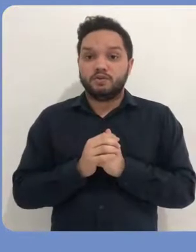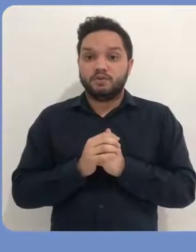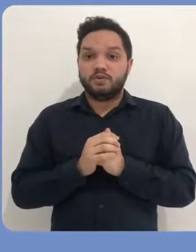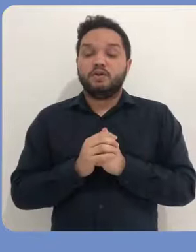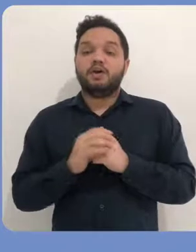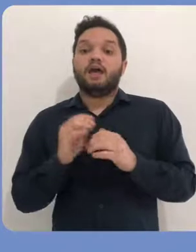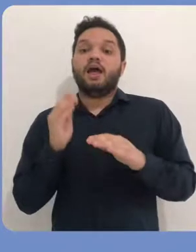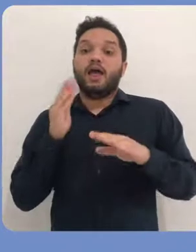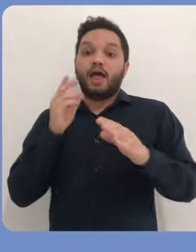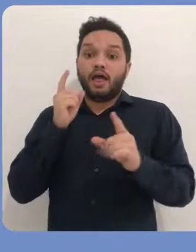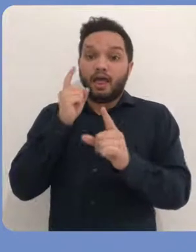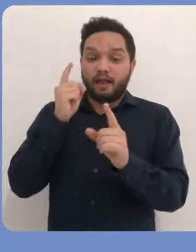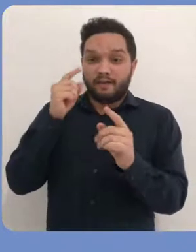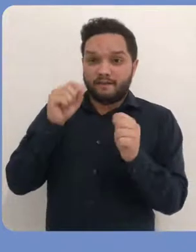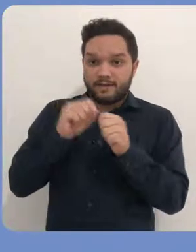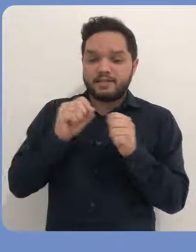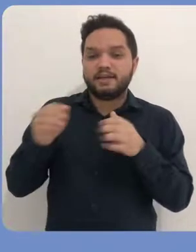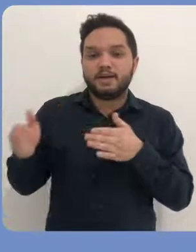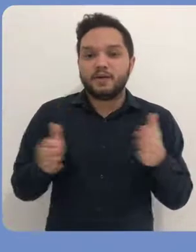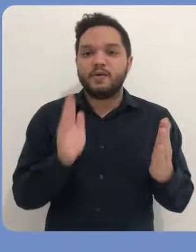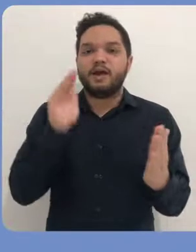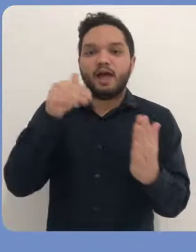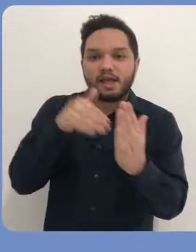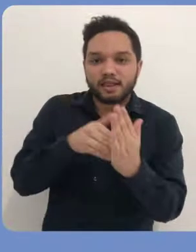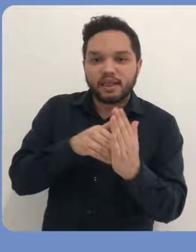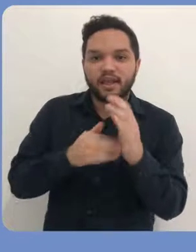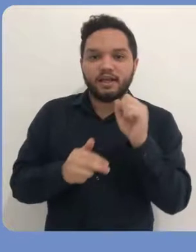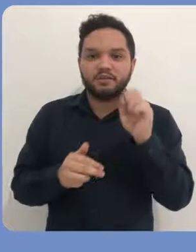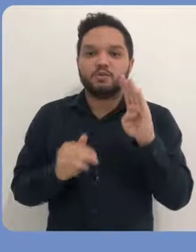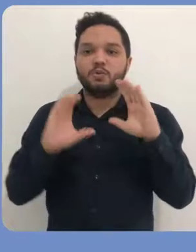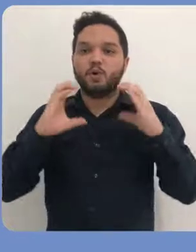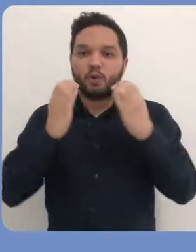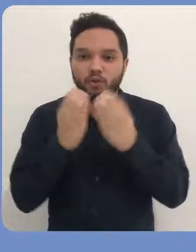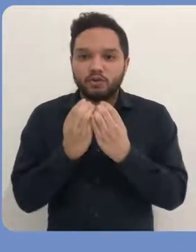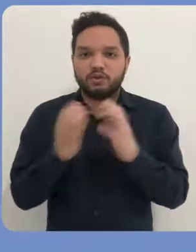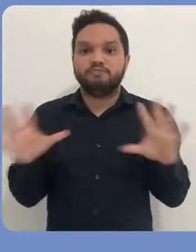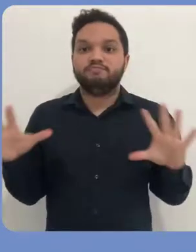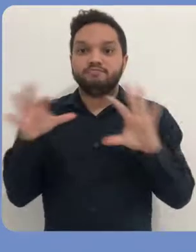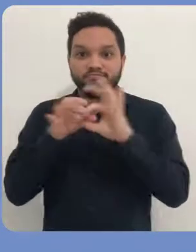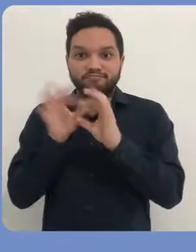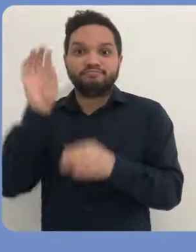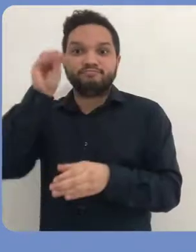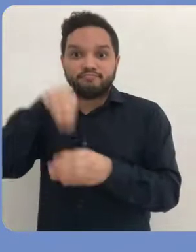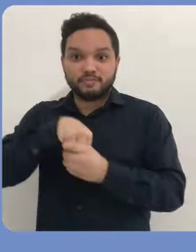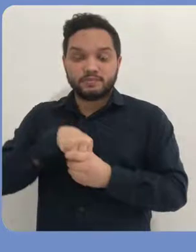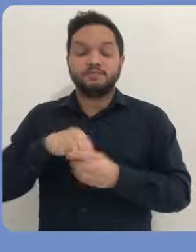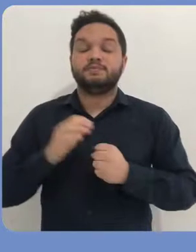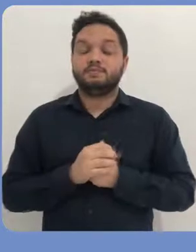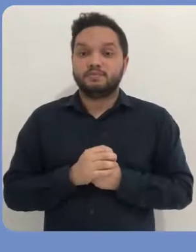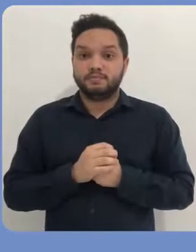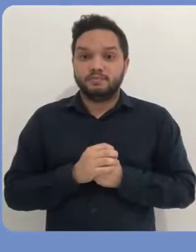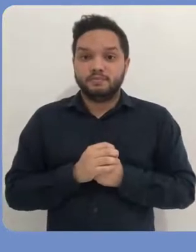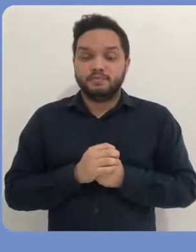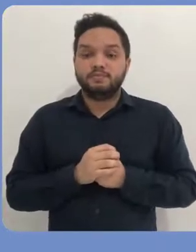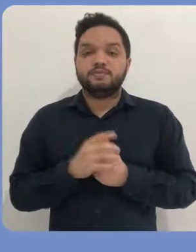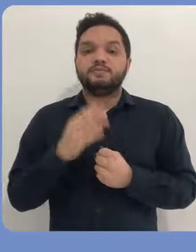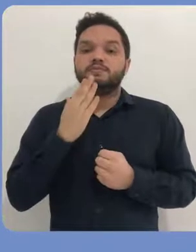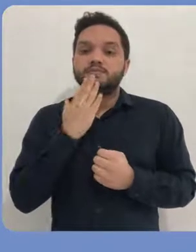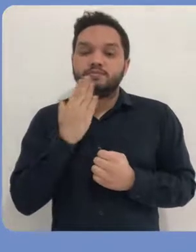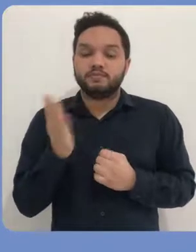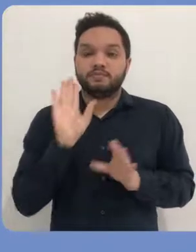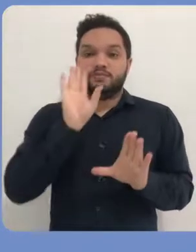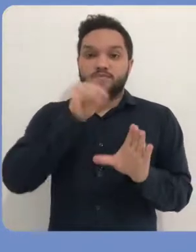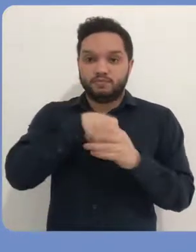navegação até eu localizar a subcomunidade que eu desejo vincular o meu pedido. Então, gente vai fazer a